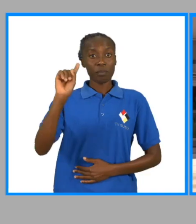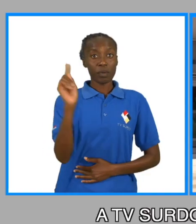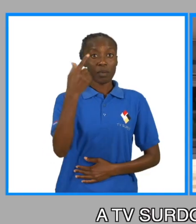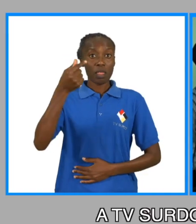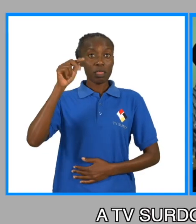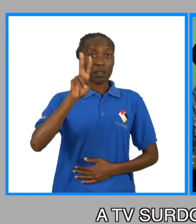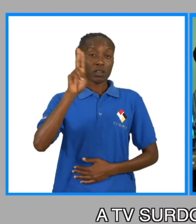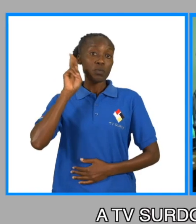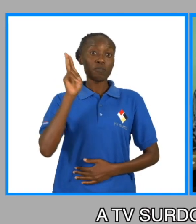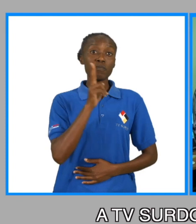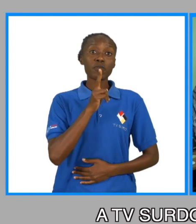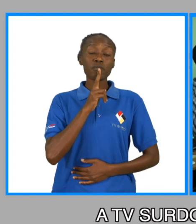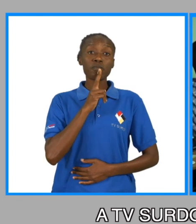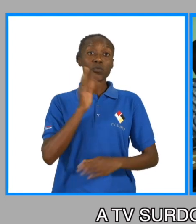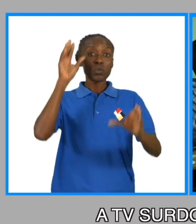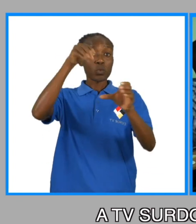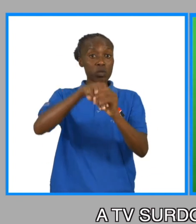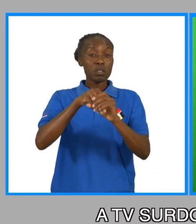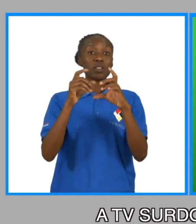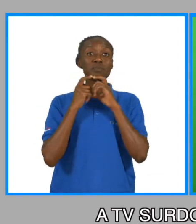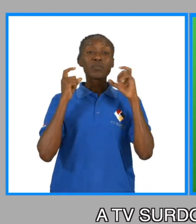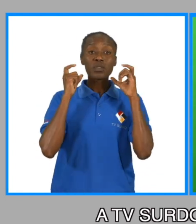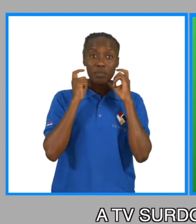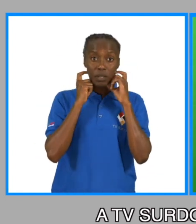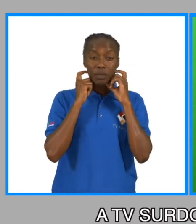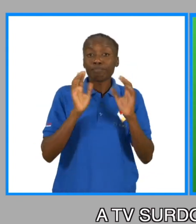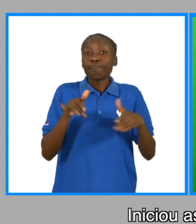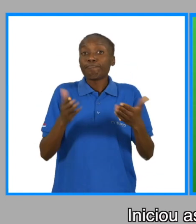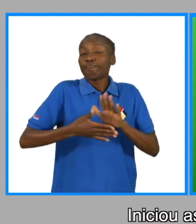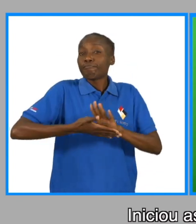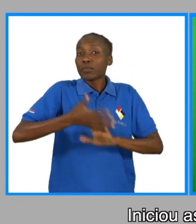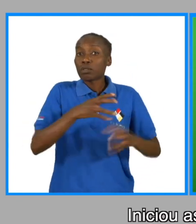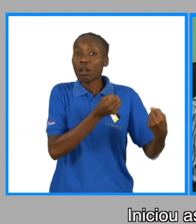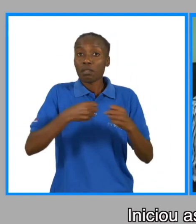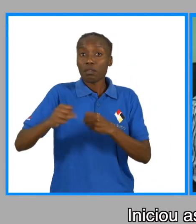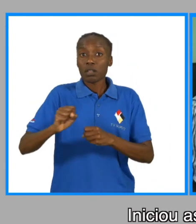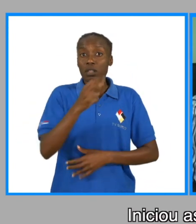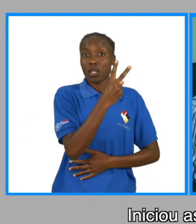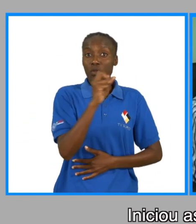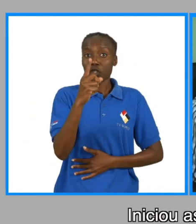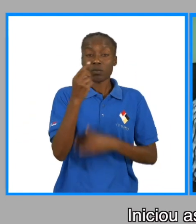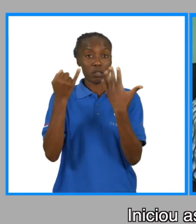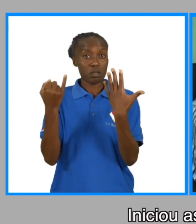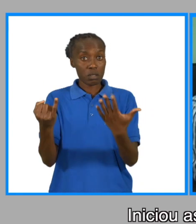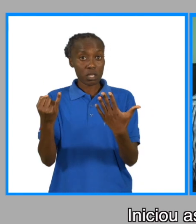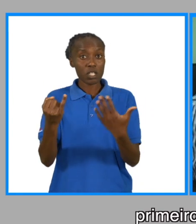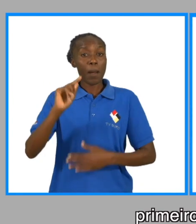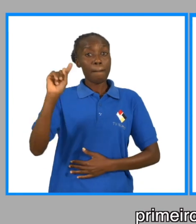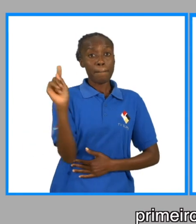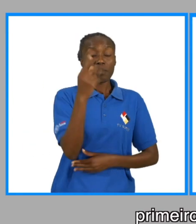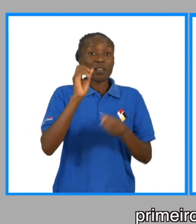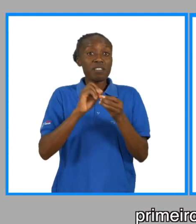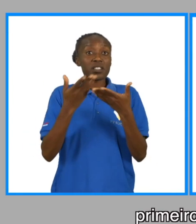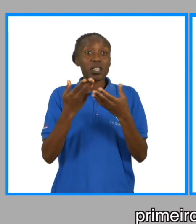A TV Surdo é o primeiro canal de televisão inclusivo de Moçambique. Iniciou as suas atividades em 2016,